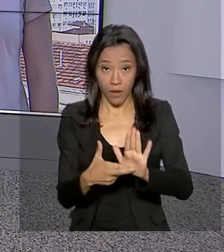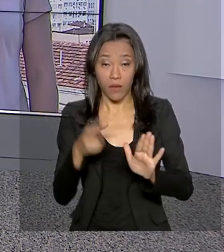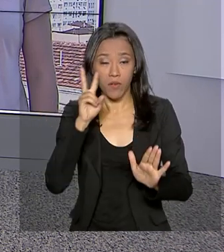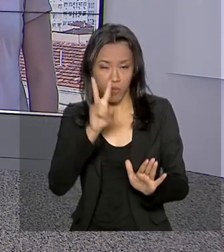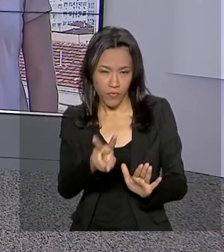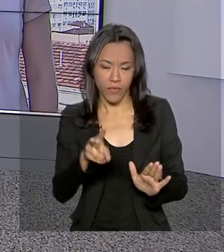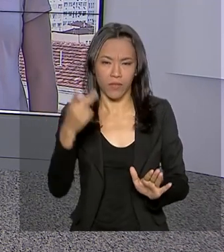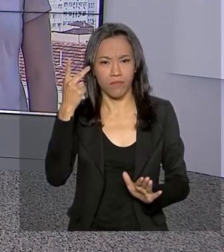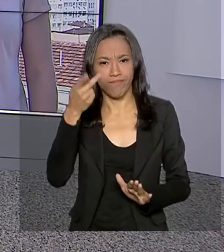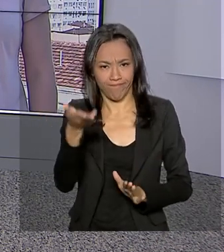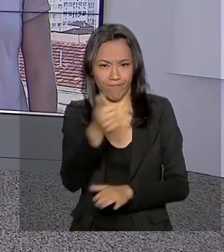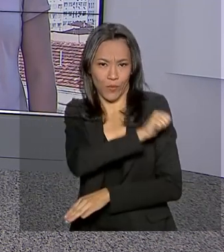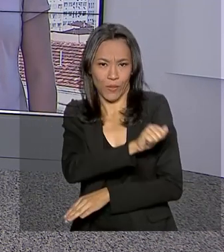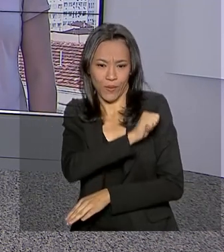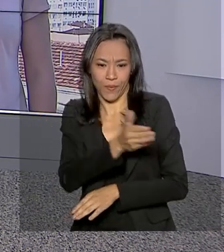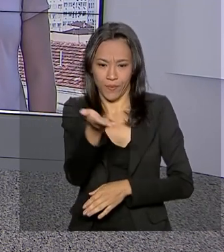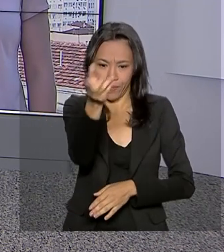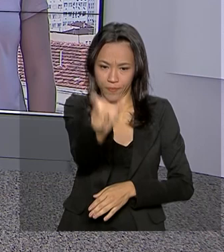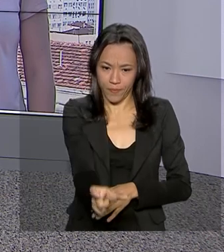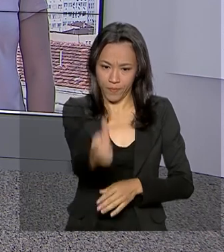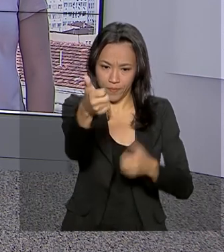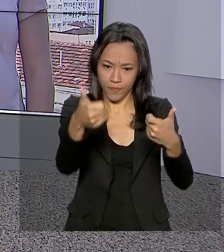Lago tem os detalhes. Bom dia, Alessandra.